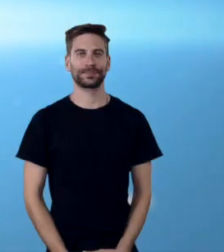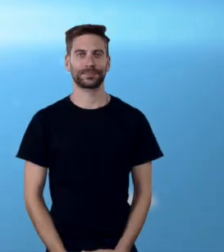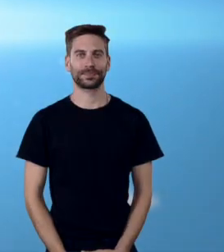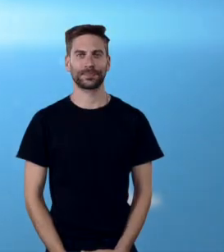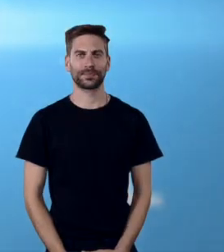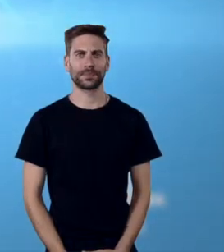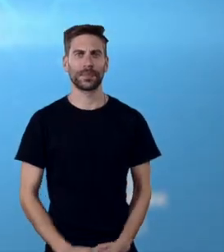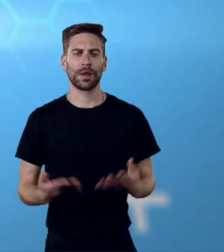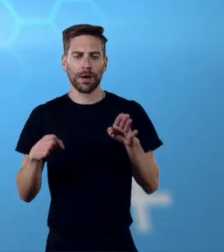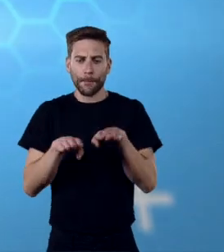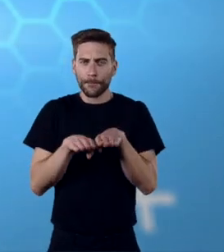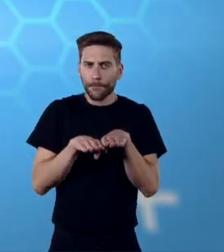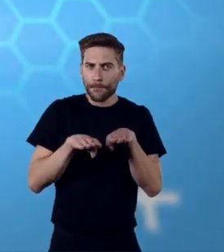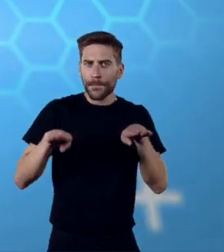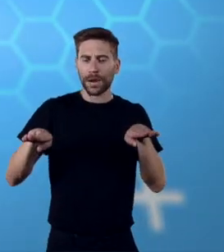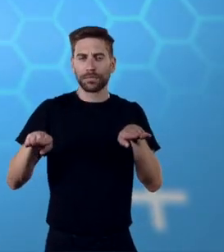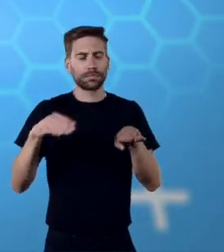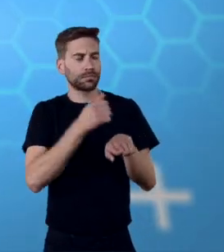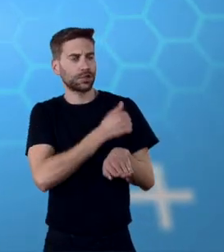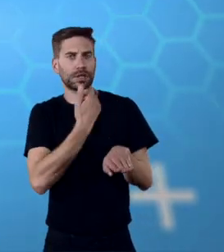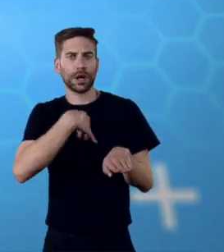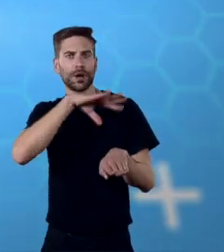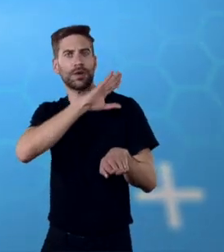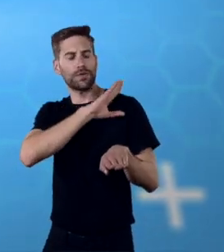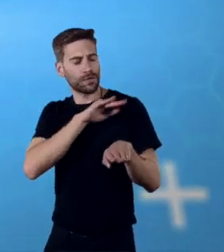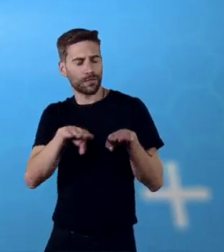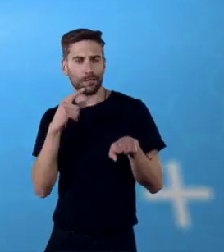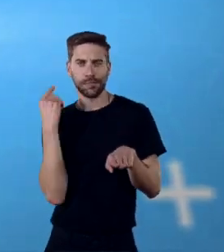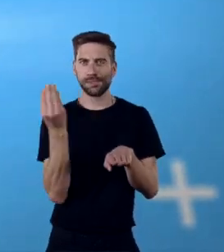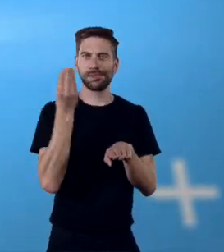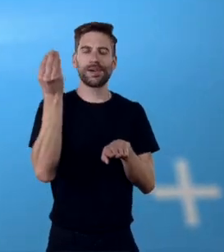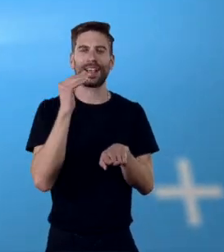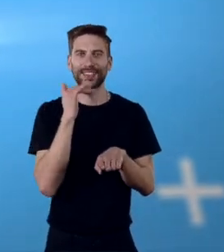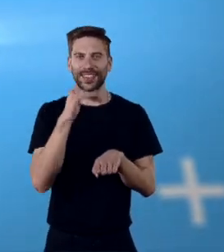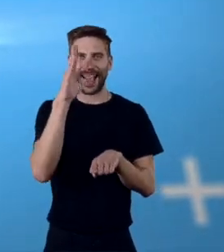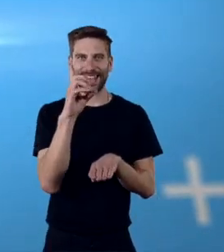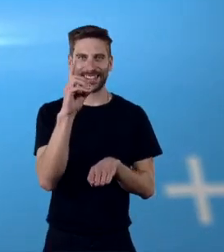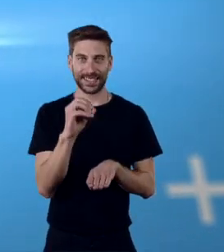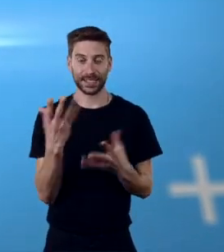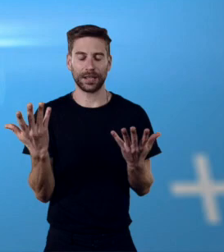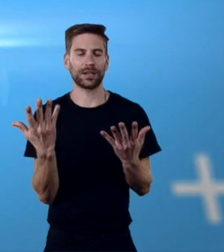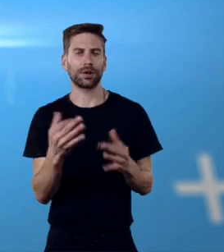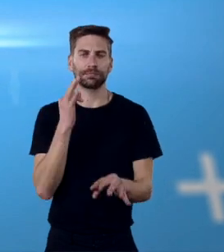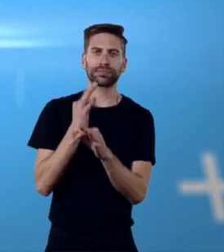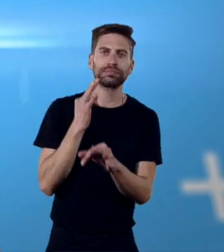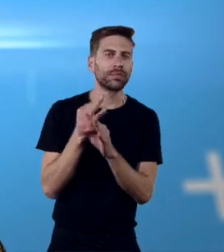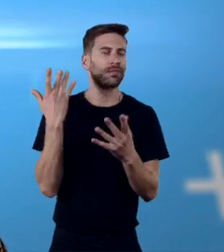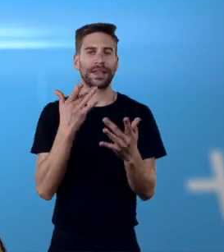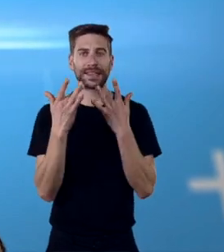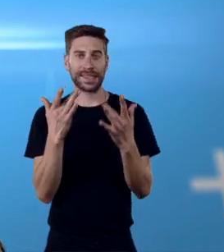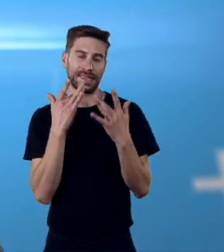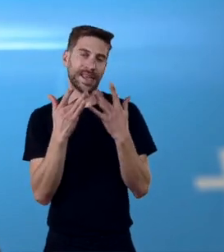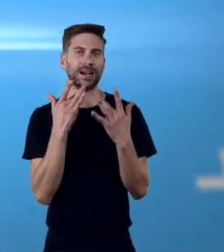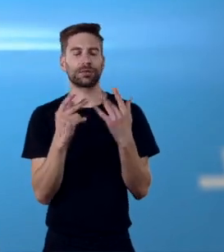Um dos palcos mais charmosos da cidade cumpriu 60 anos. Para celebrar, são muitas as propostas do Teatro